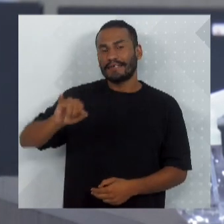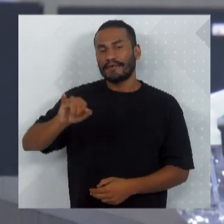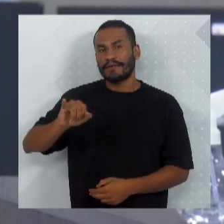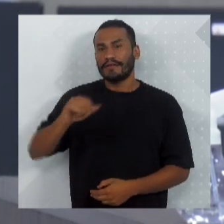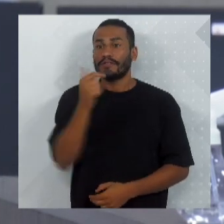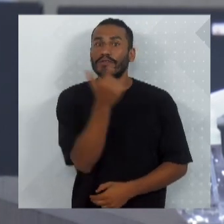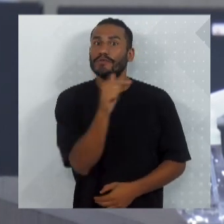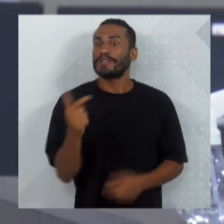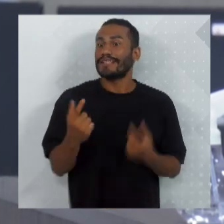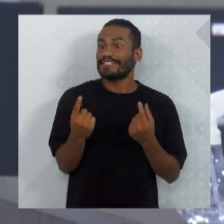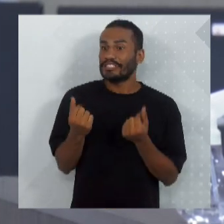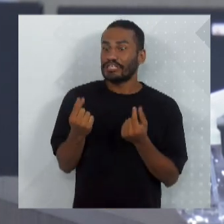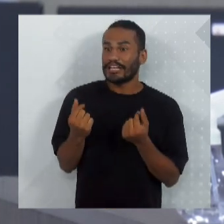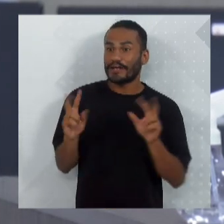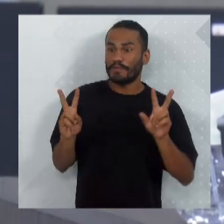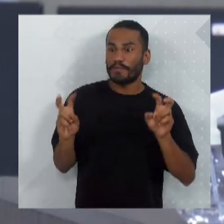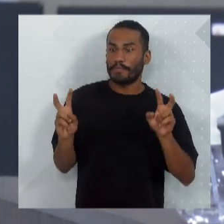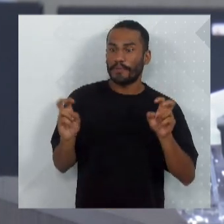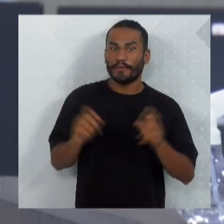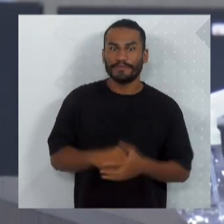Não temos dinheiro para os dois.